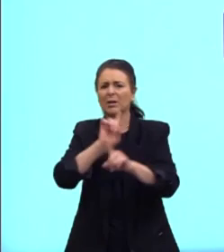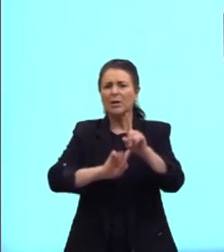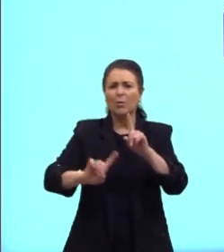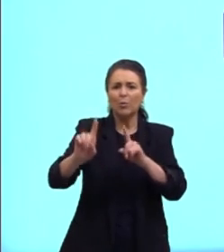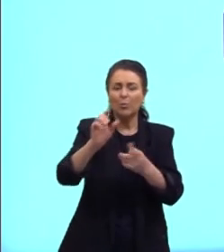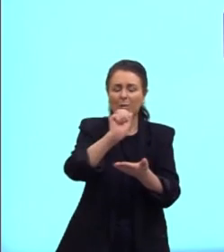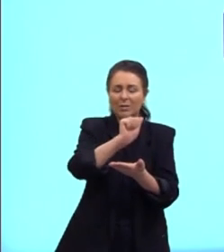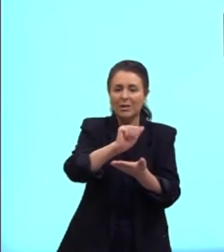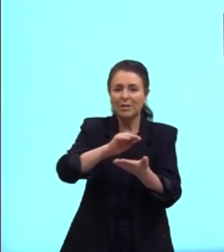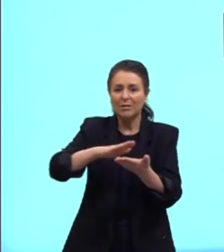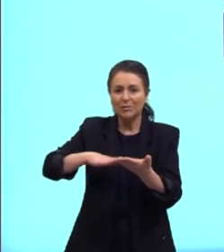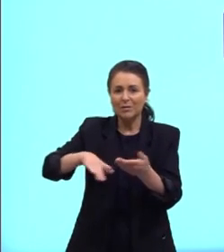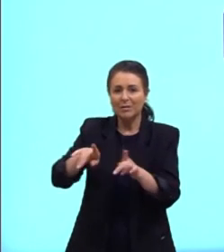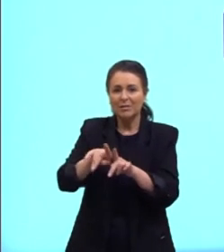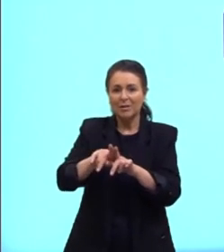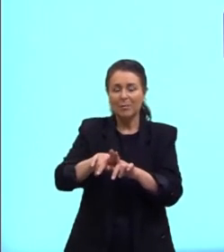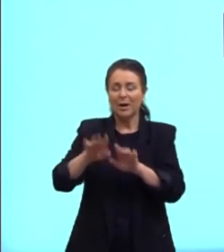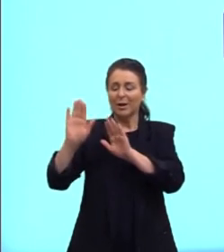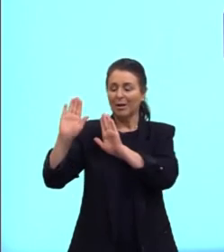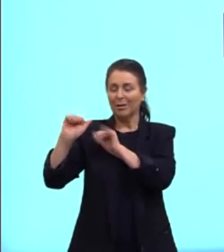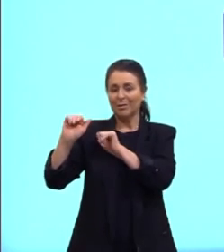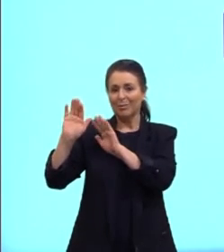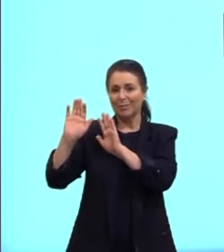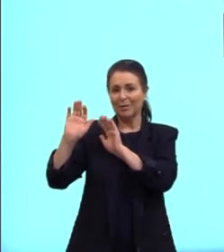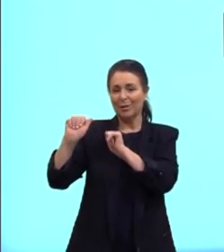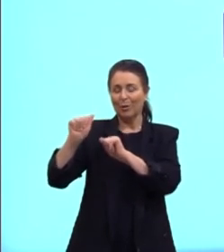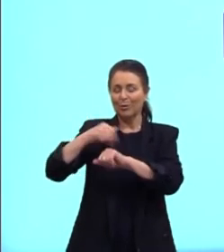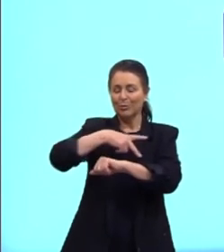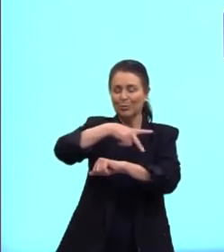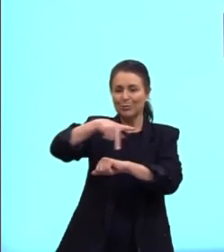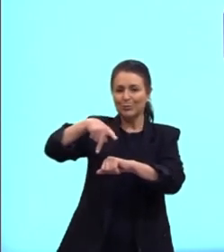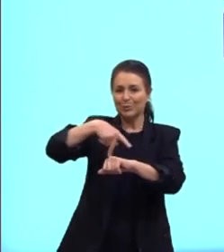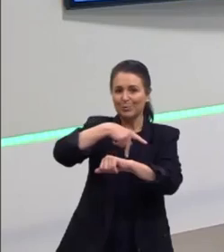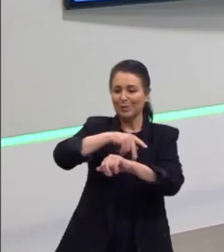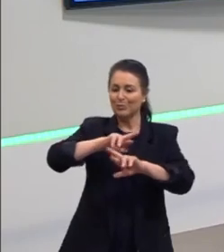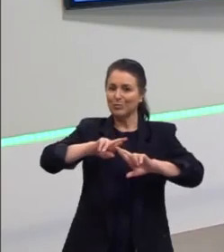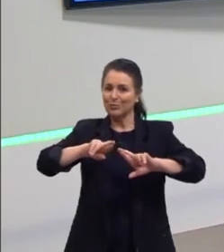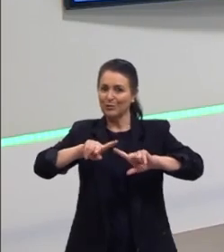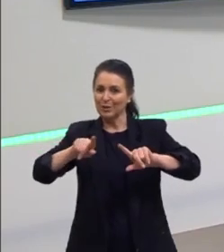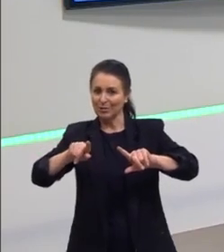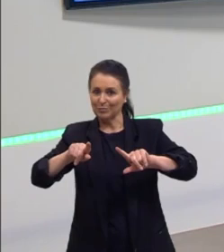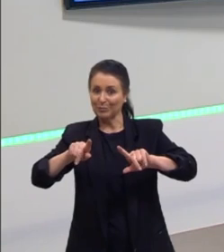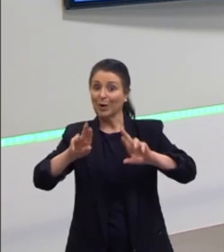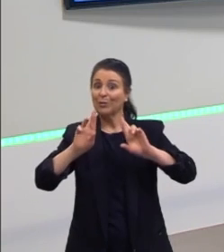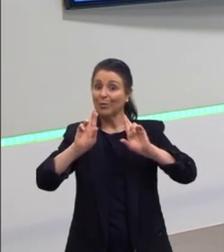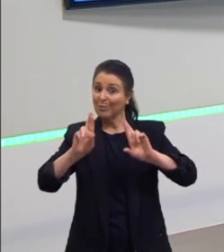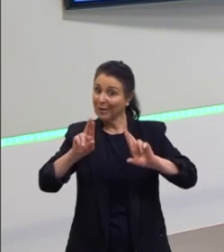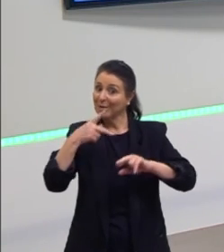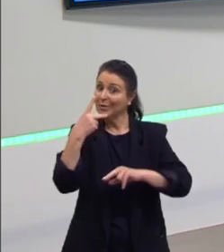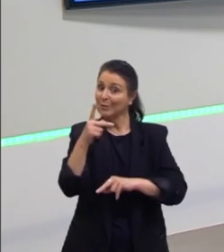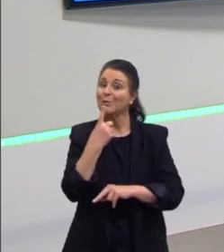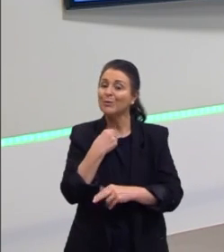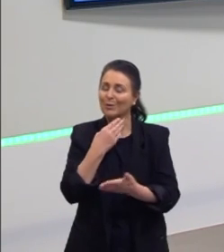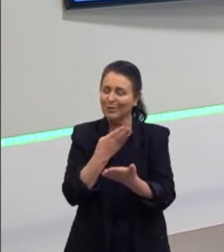atividades referentes ao espanhol dos diferentes países, para que vocês possam estudar.